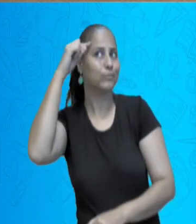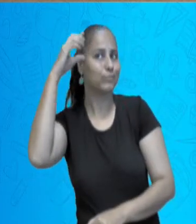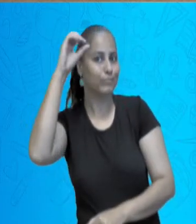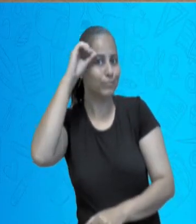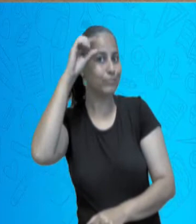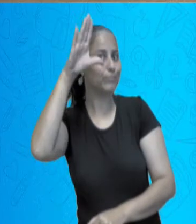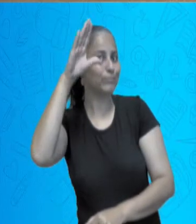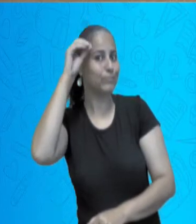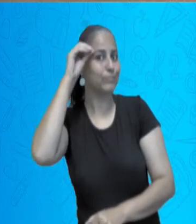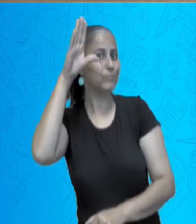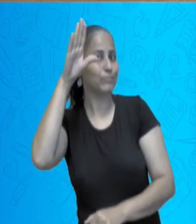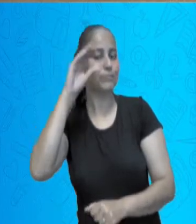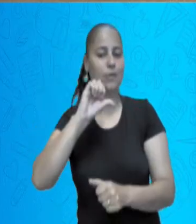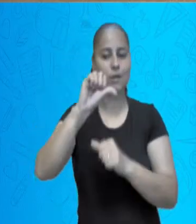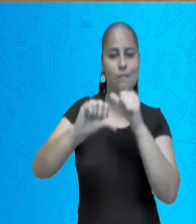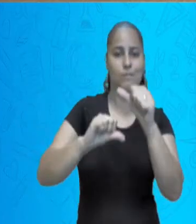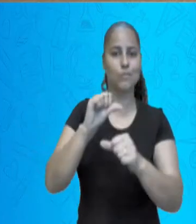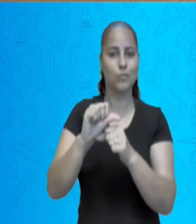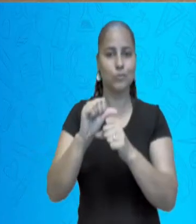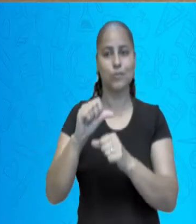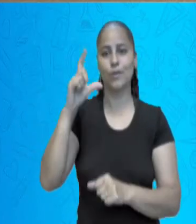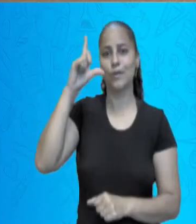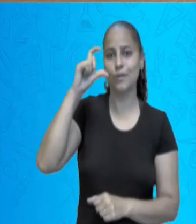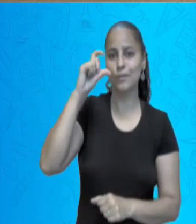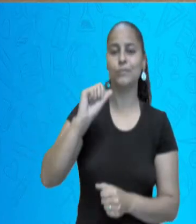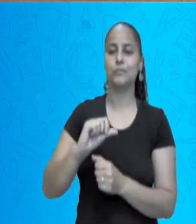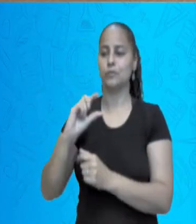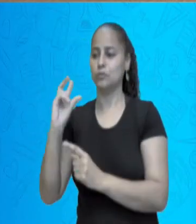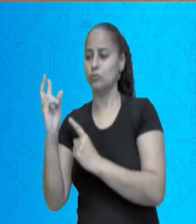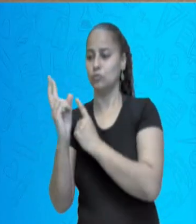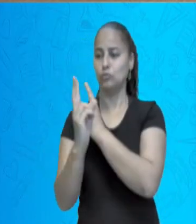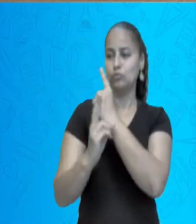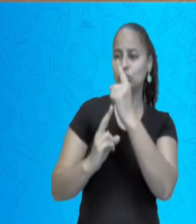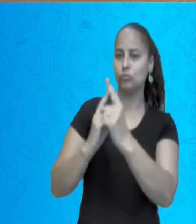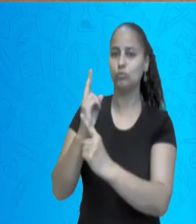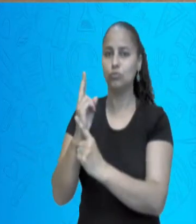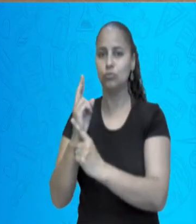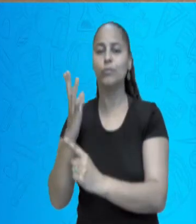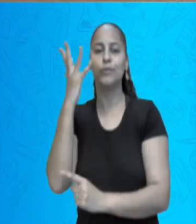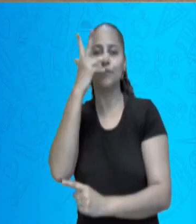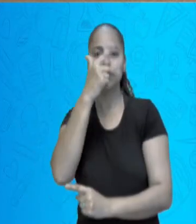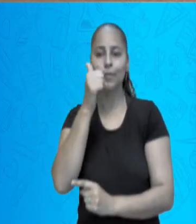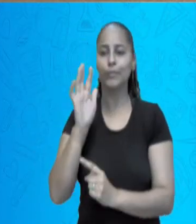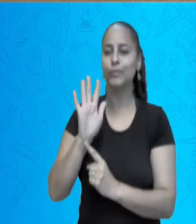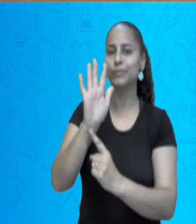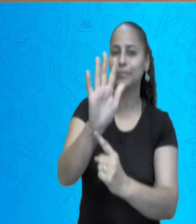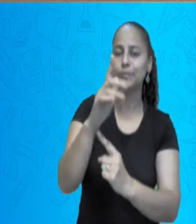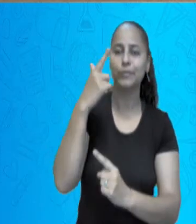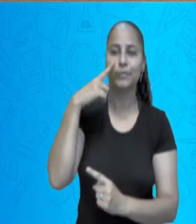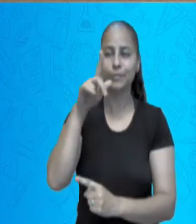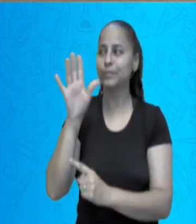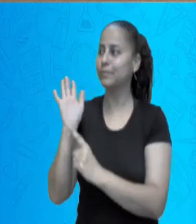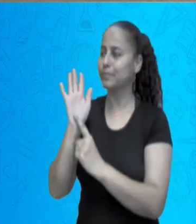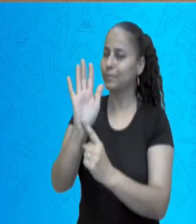transistor, isto que ele vai, ele muda a foto, ele gira a foto para aparecer como você a viu. Quero